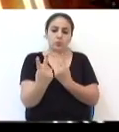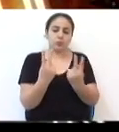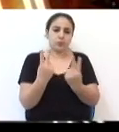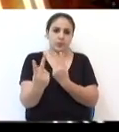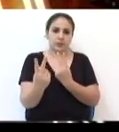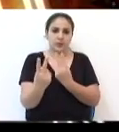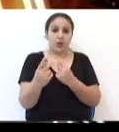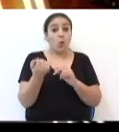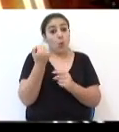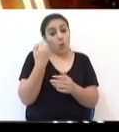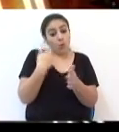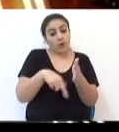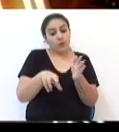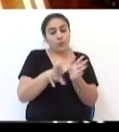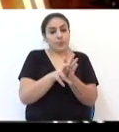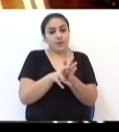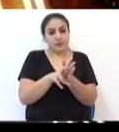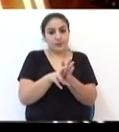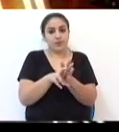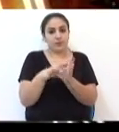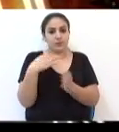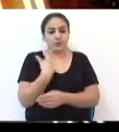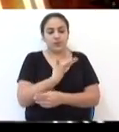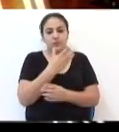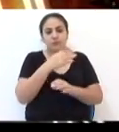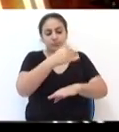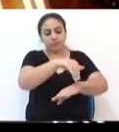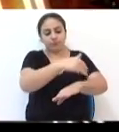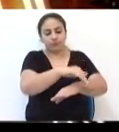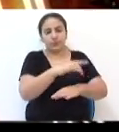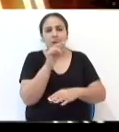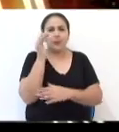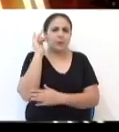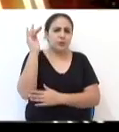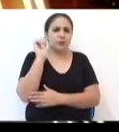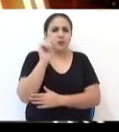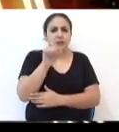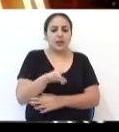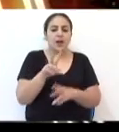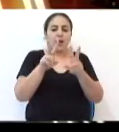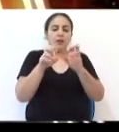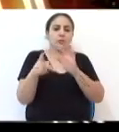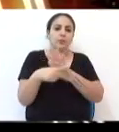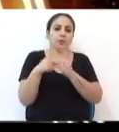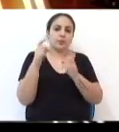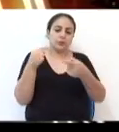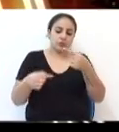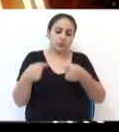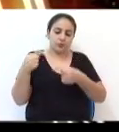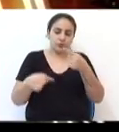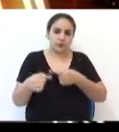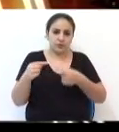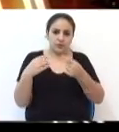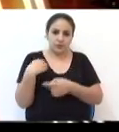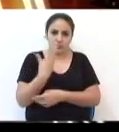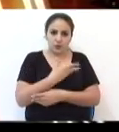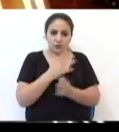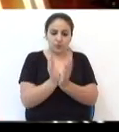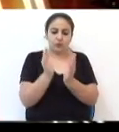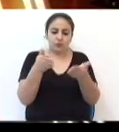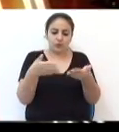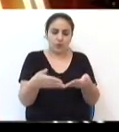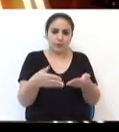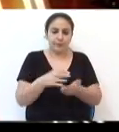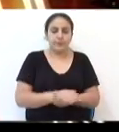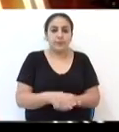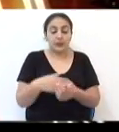recuperação das nossas estradas, principalmente a 324. Imagino que será também assunto do debate desse fórum.